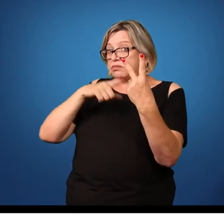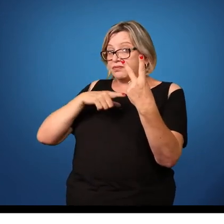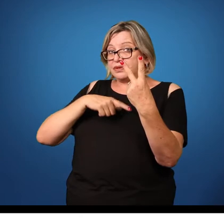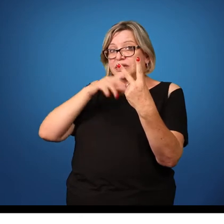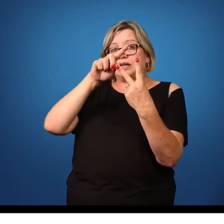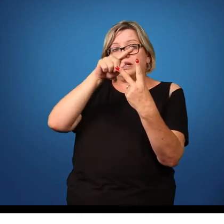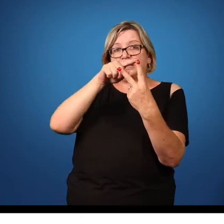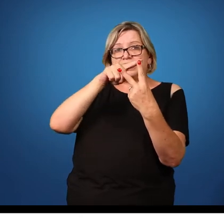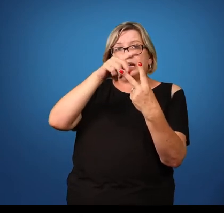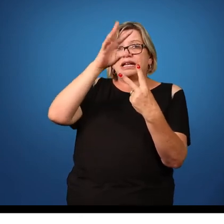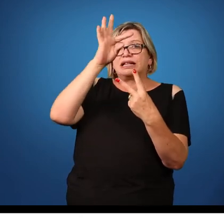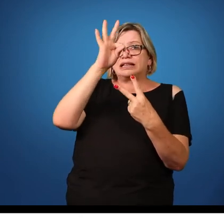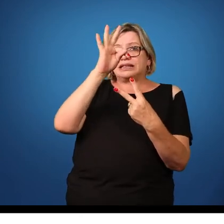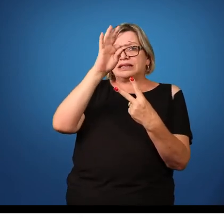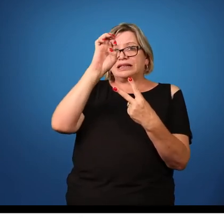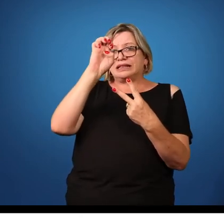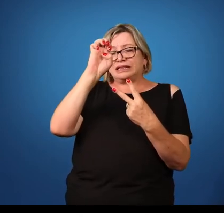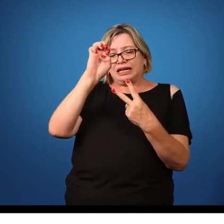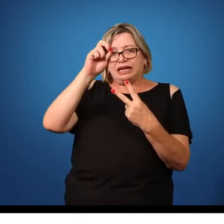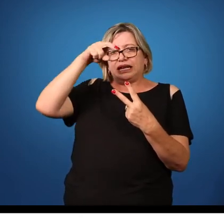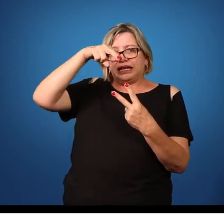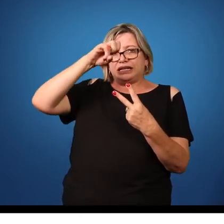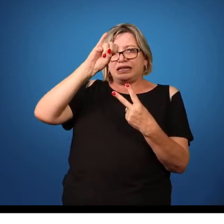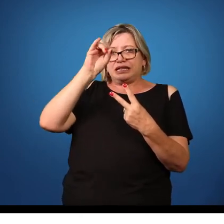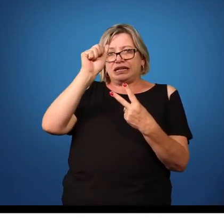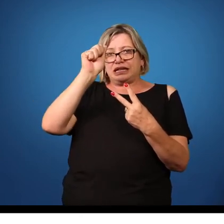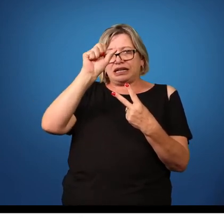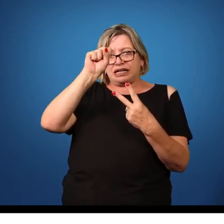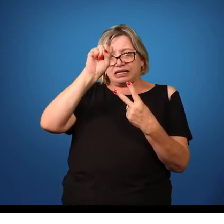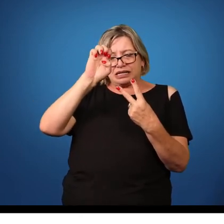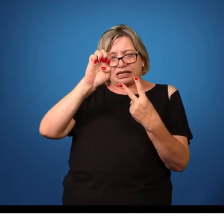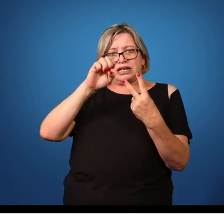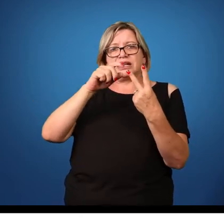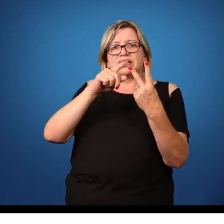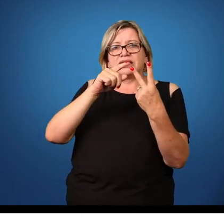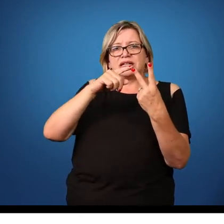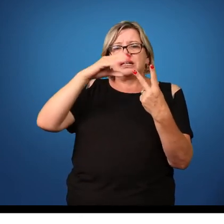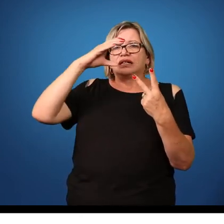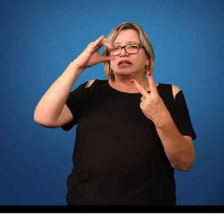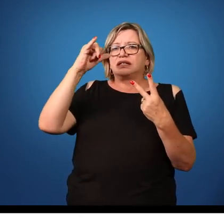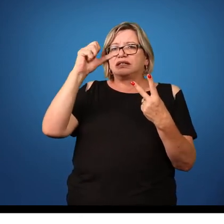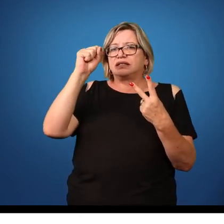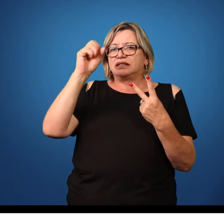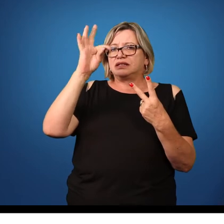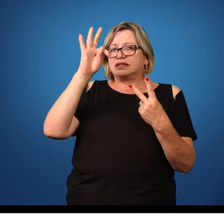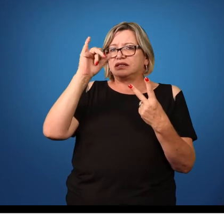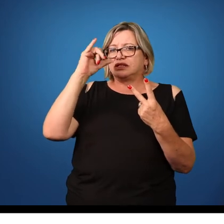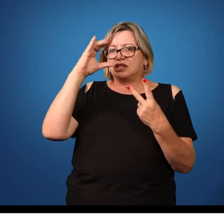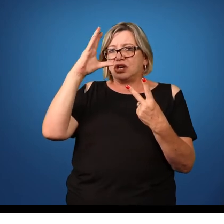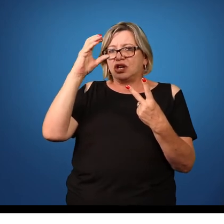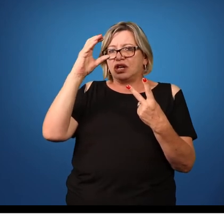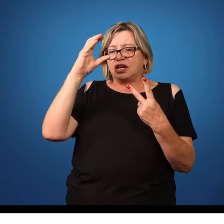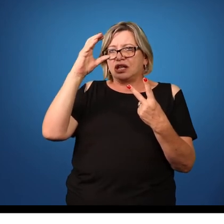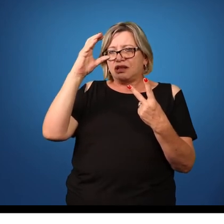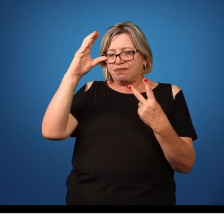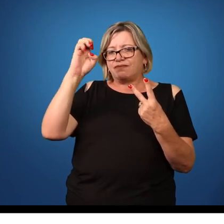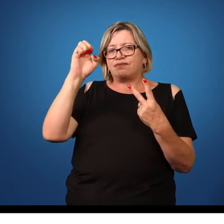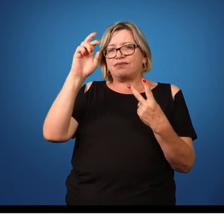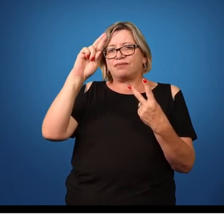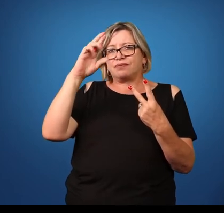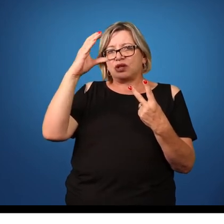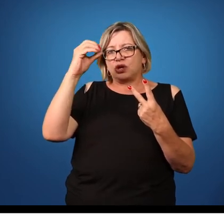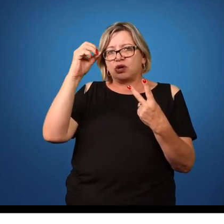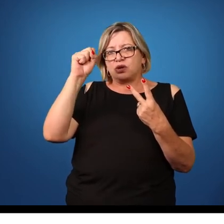e a cisticercose. No caso da teníase, ela é caracterizada pela presença de formas adultas do verme no intestino delgado do seu